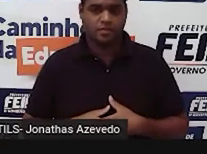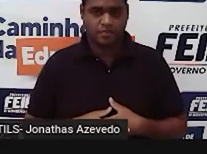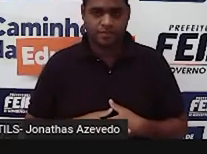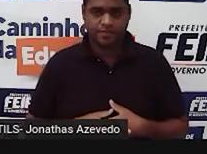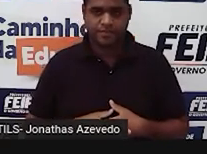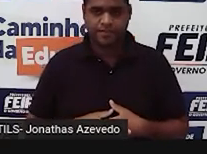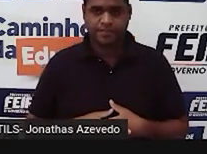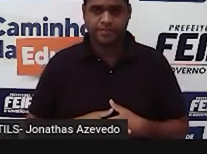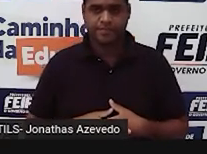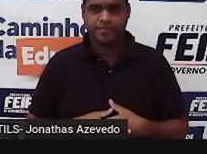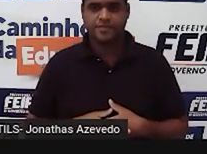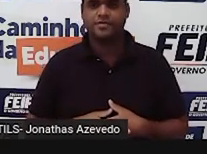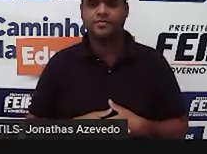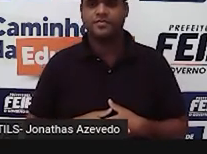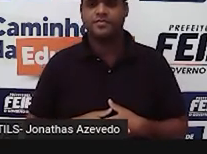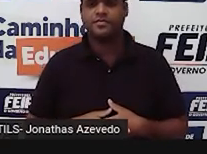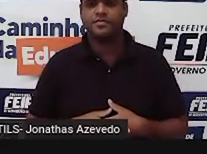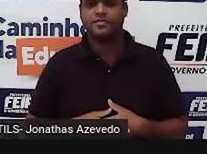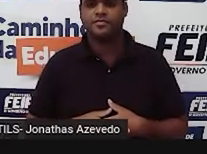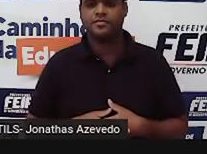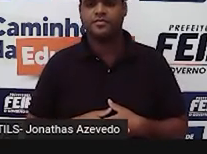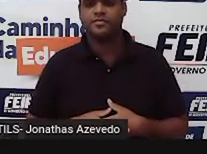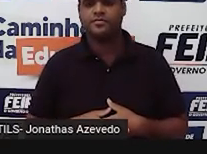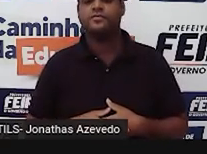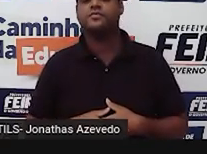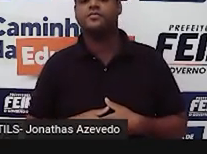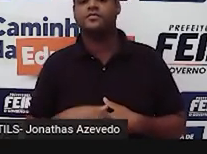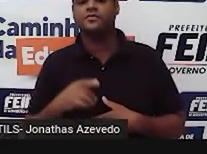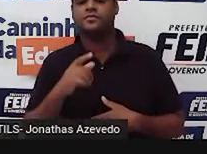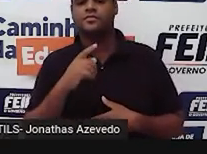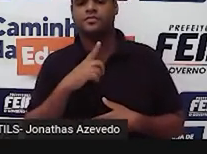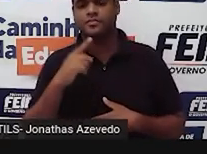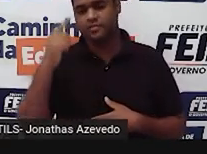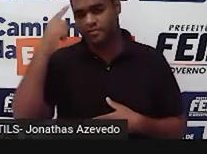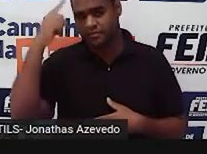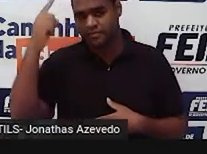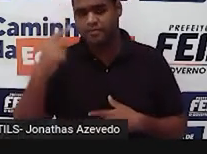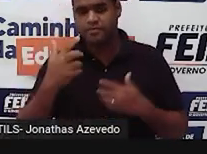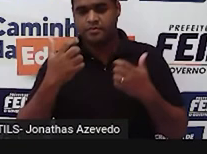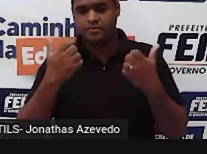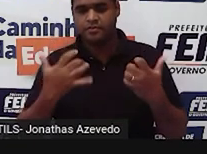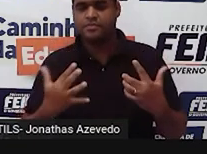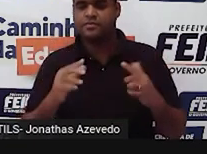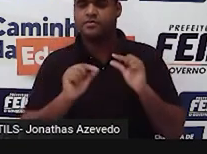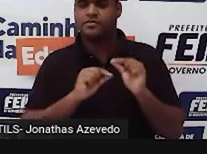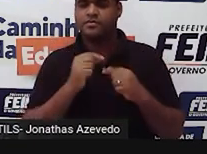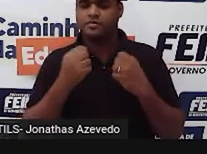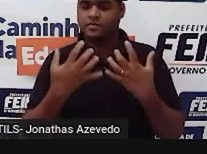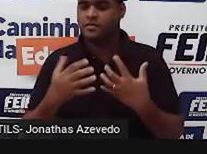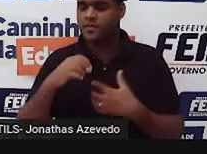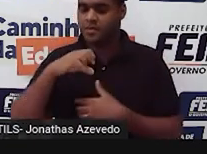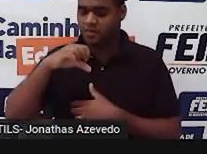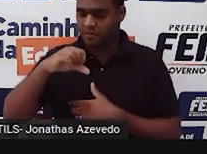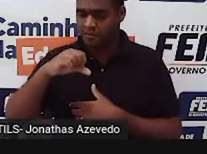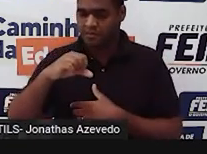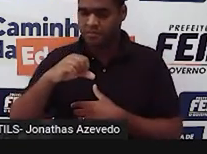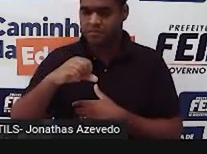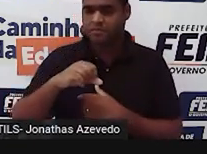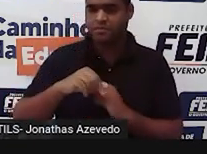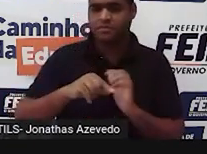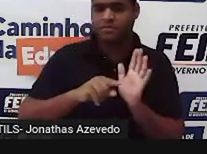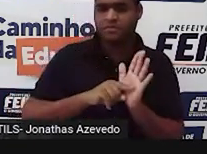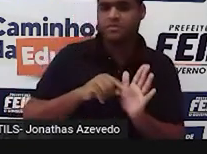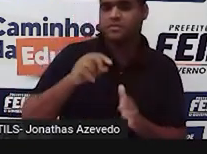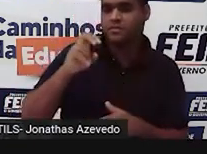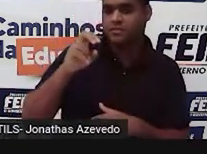Esse 4 vai ter que ser maior do que a subtração entre 9 e 5. Vou fazer